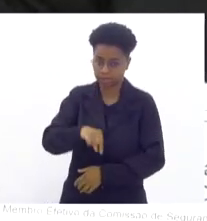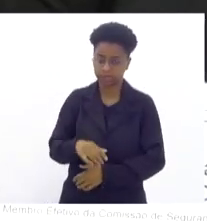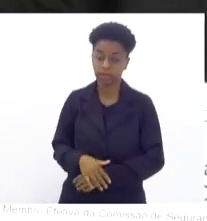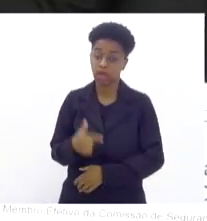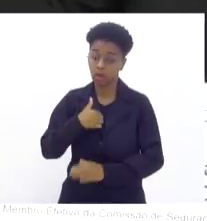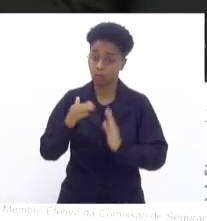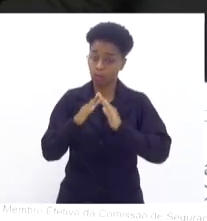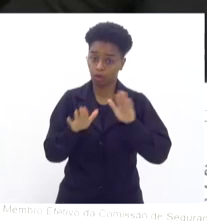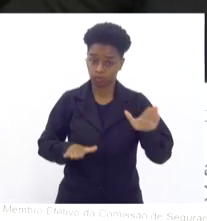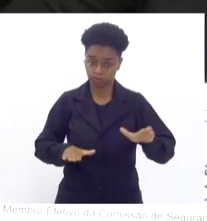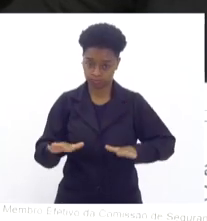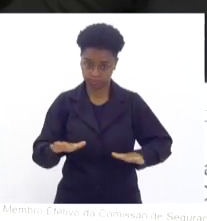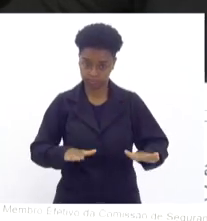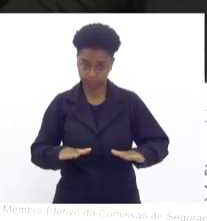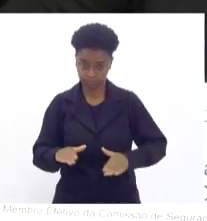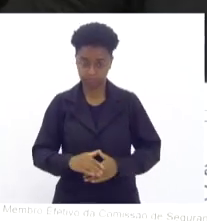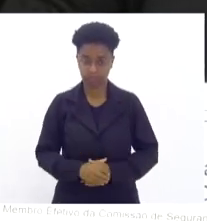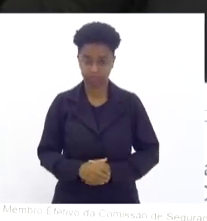Jacarepaguá.